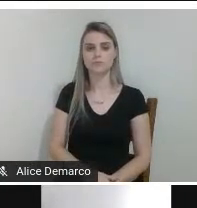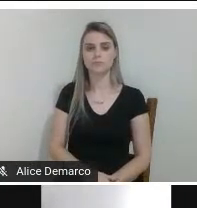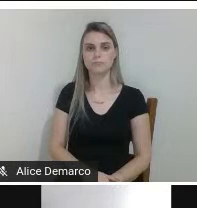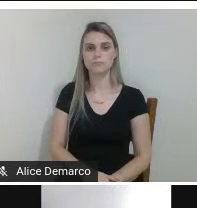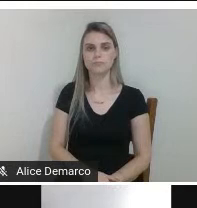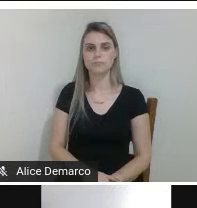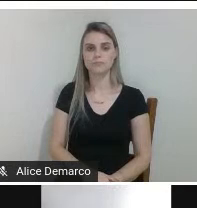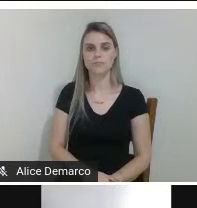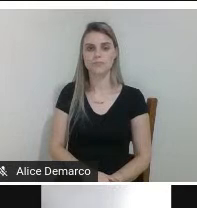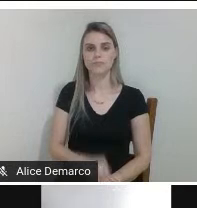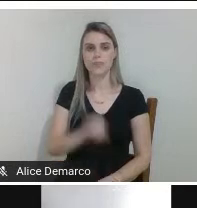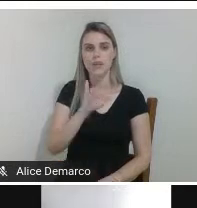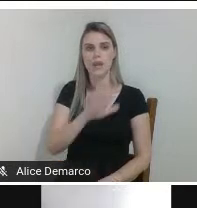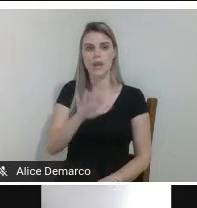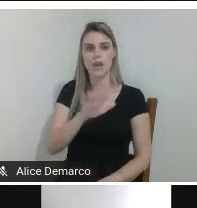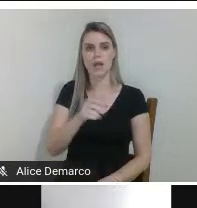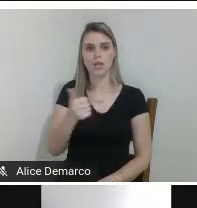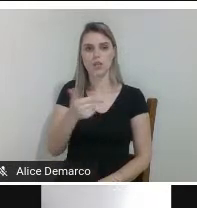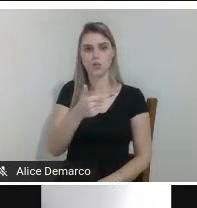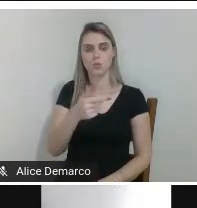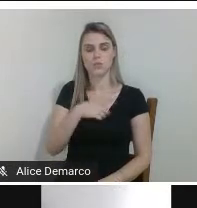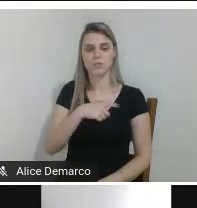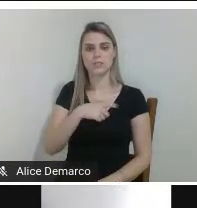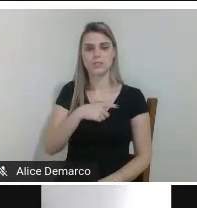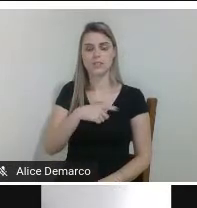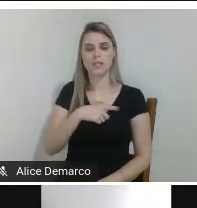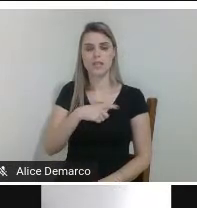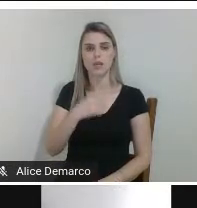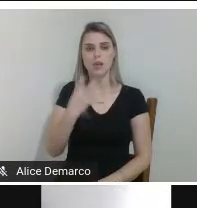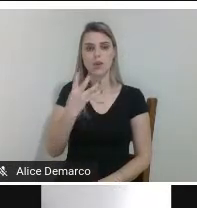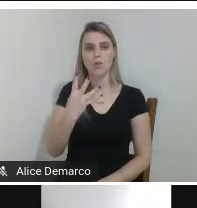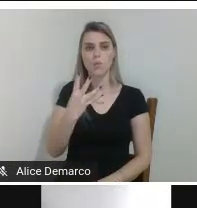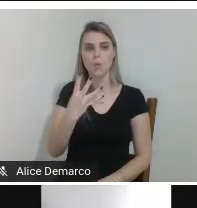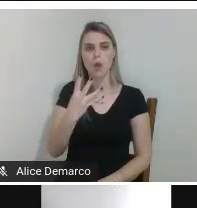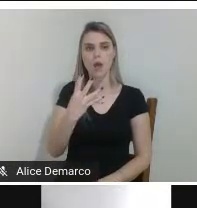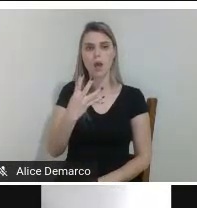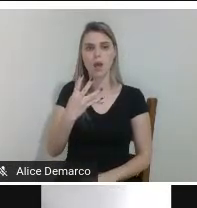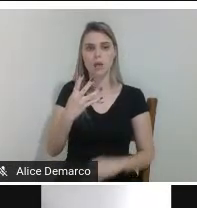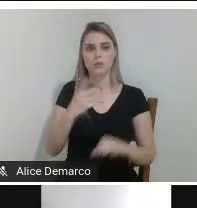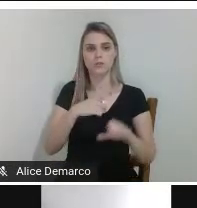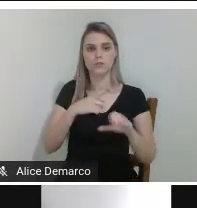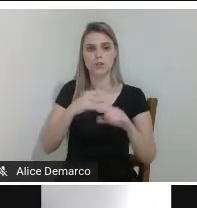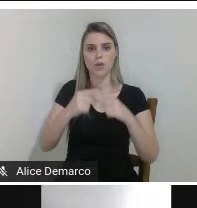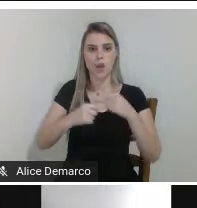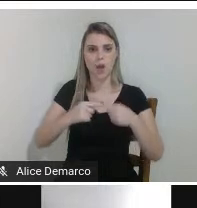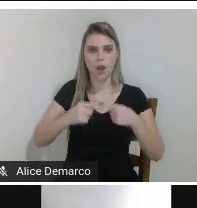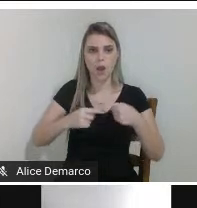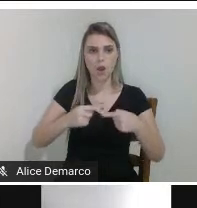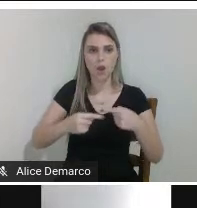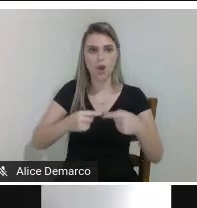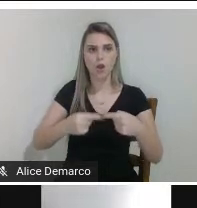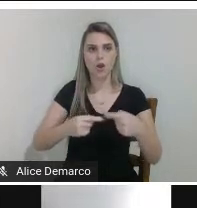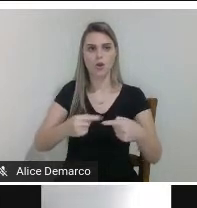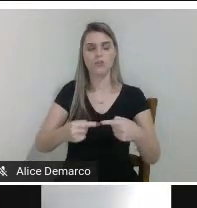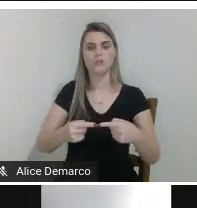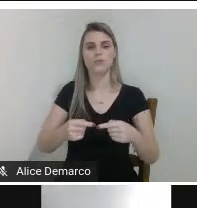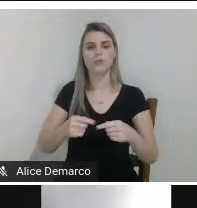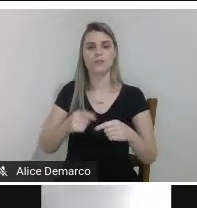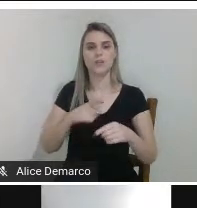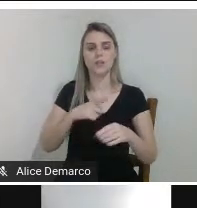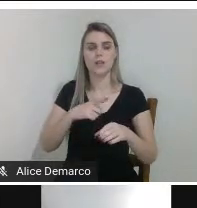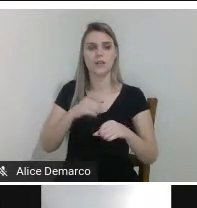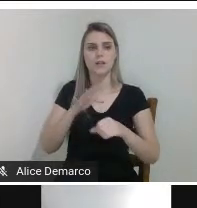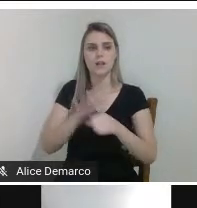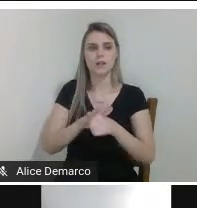então na figura 12 temos o 4 rodízios de silicone com trava que seria as